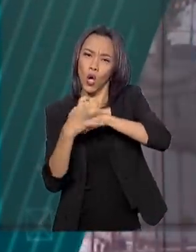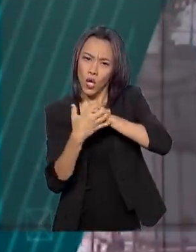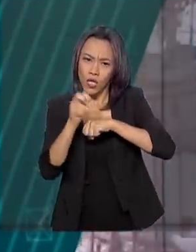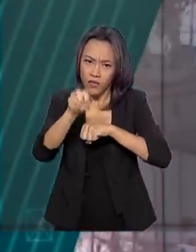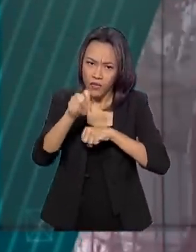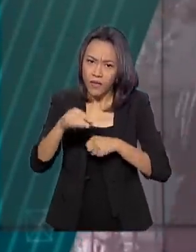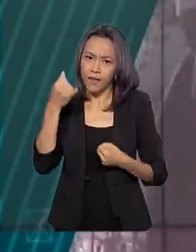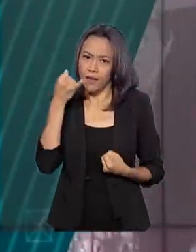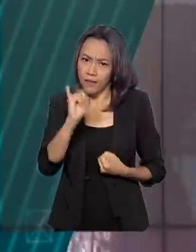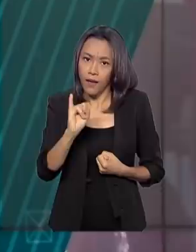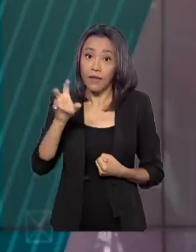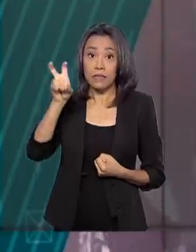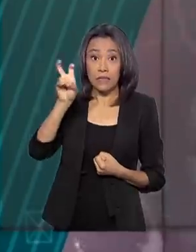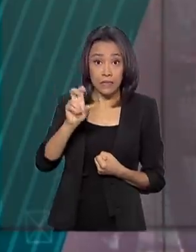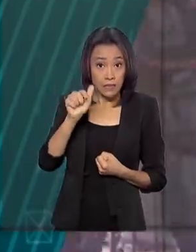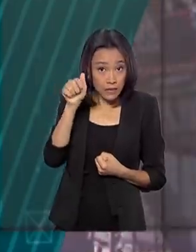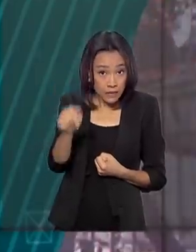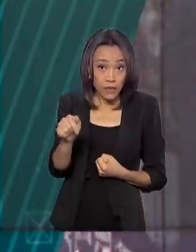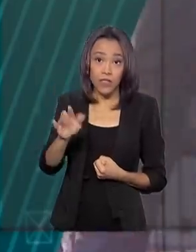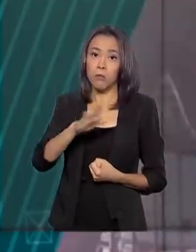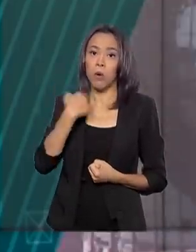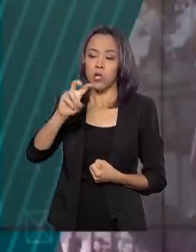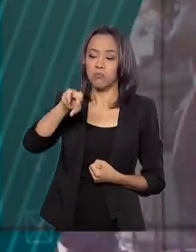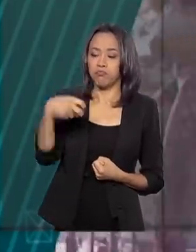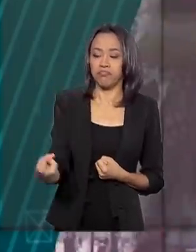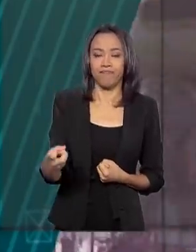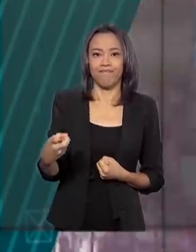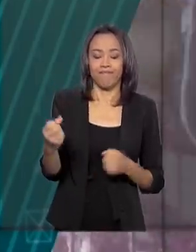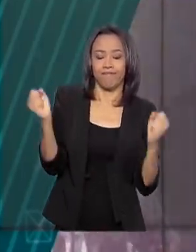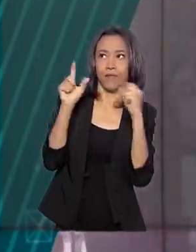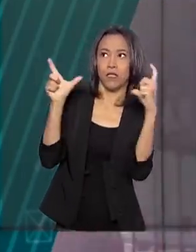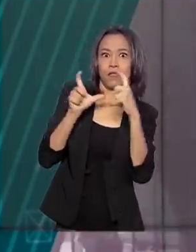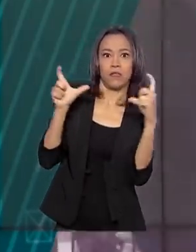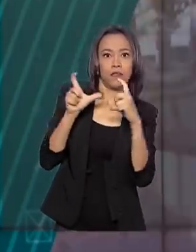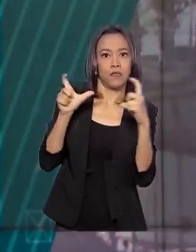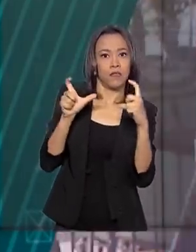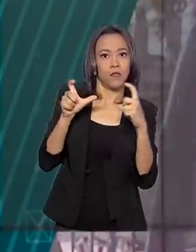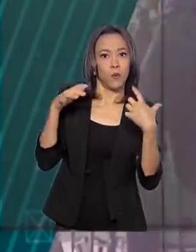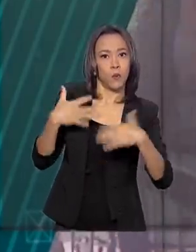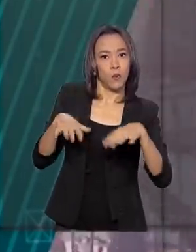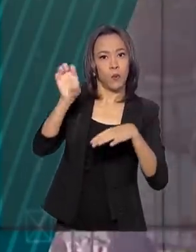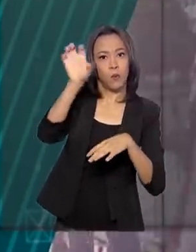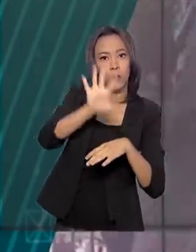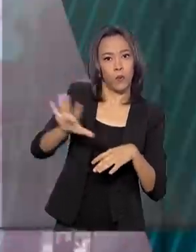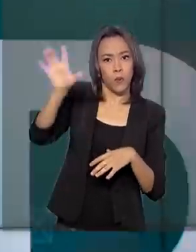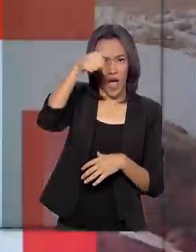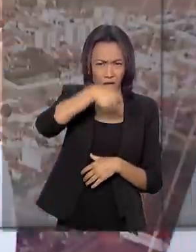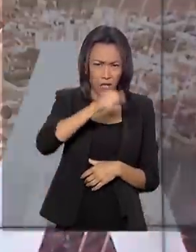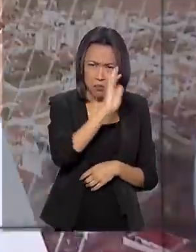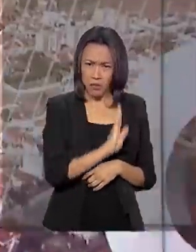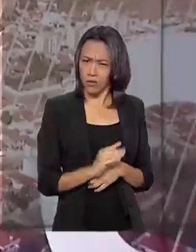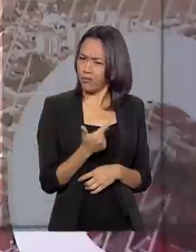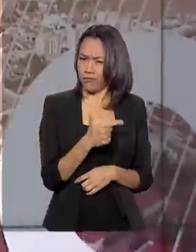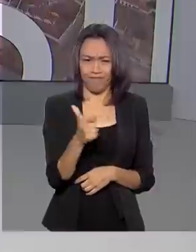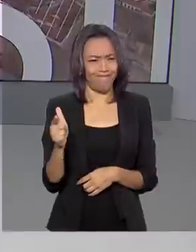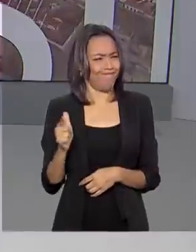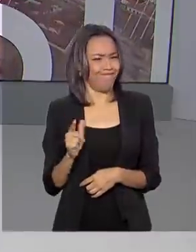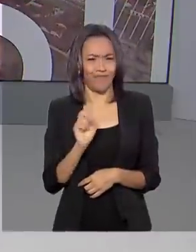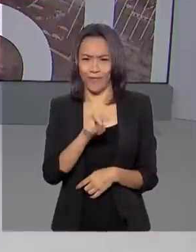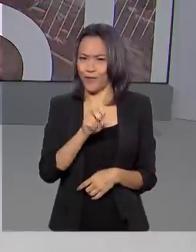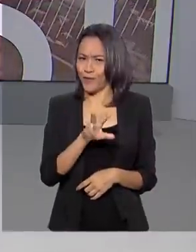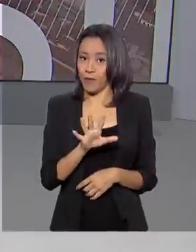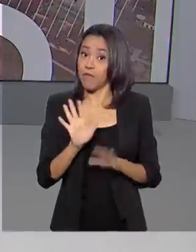ocorrência de sete mortes, acendeu o sinal vermelho nos países do Ocidente. Aqui no Brasil, não existe nenhum caso do vírus.